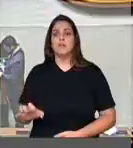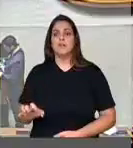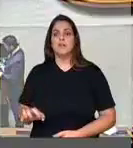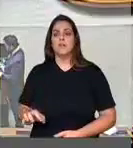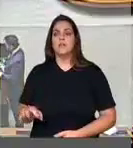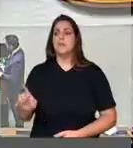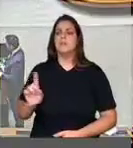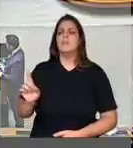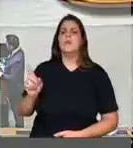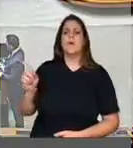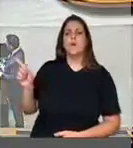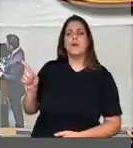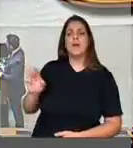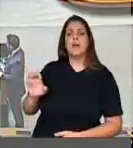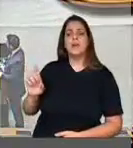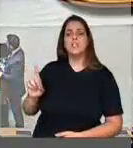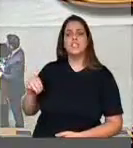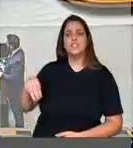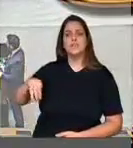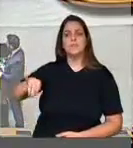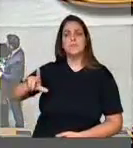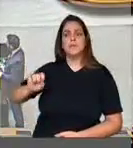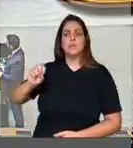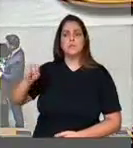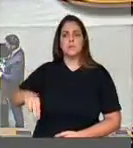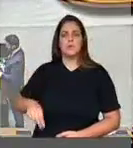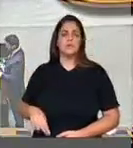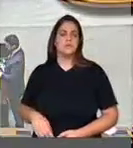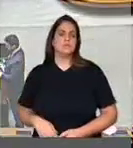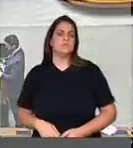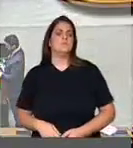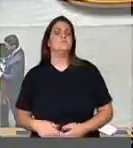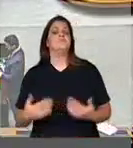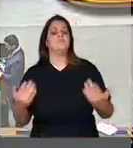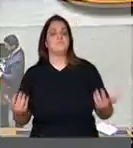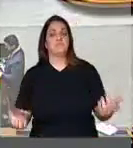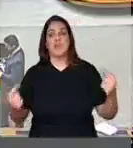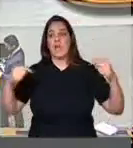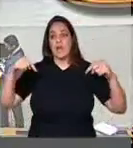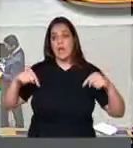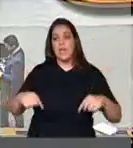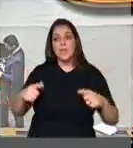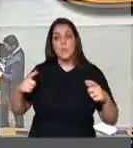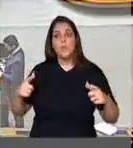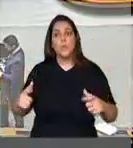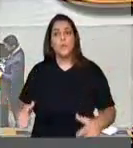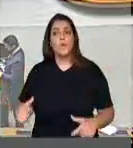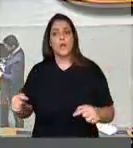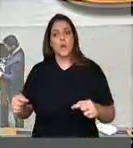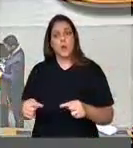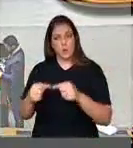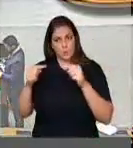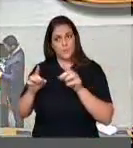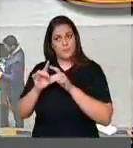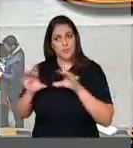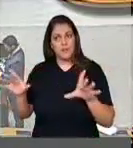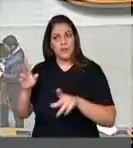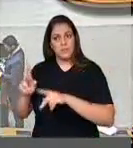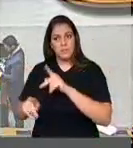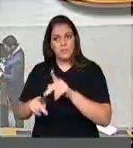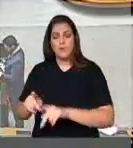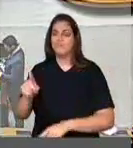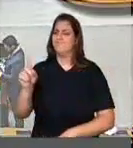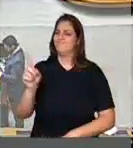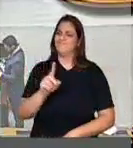Presidente, nós estamos aqui na dita casa do povo, que está se transformando numa maldita